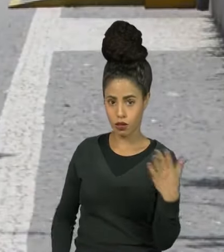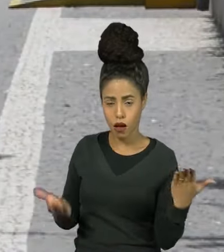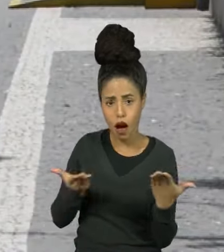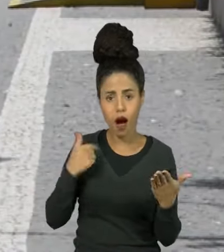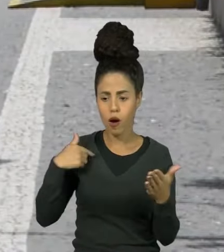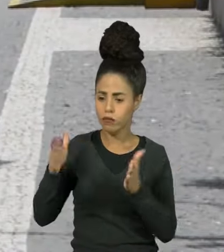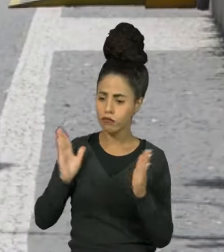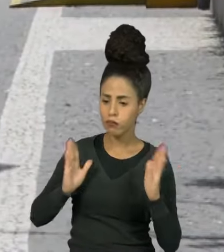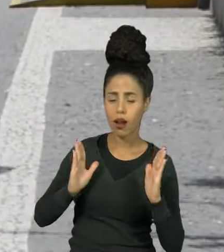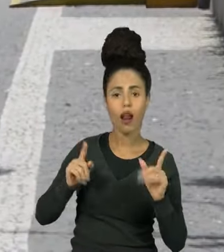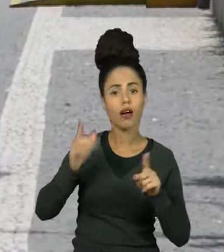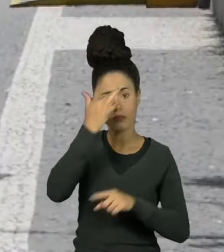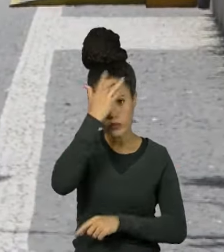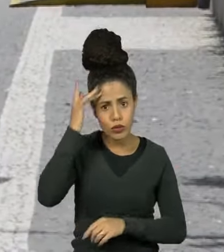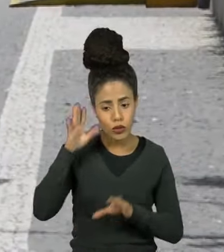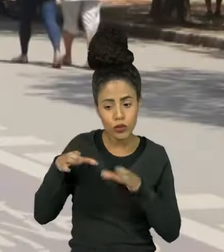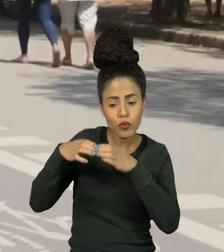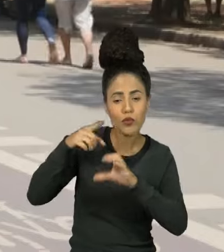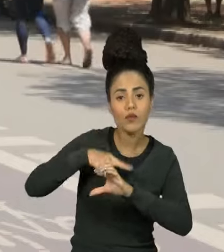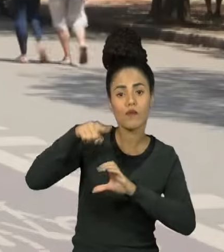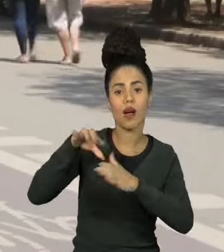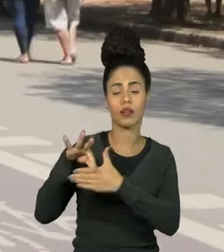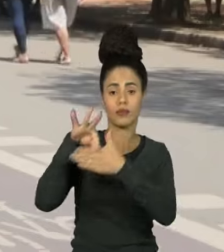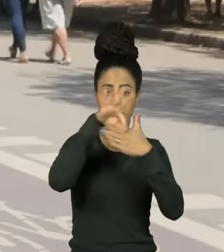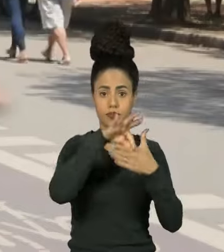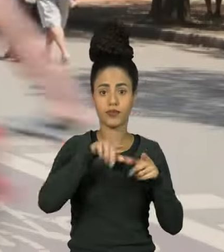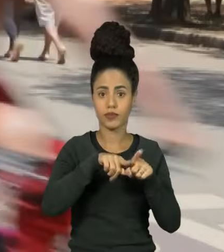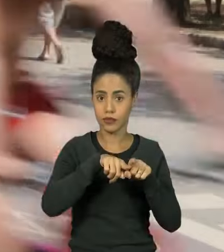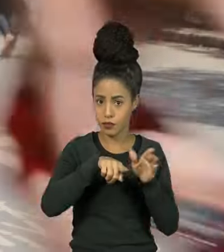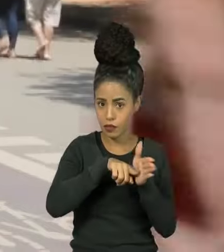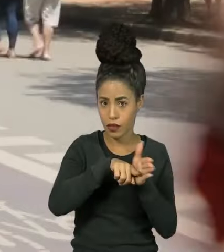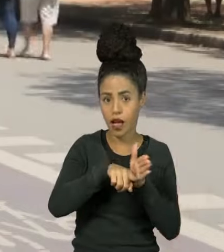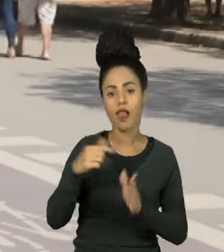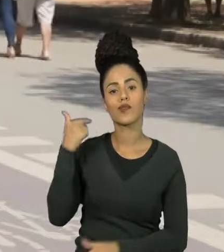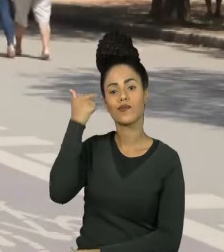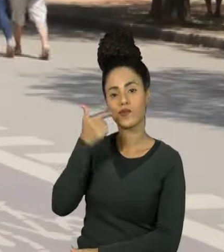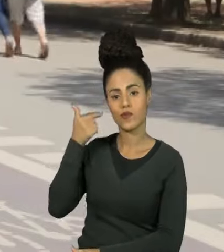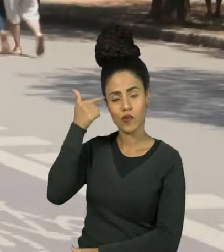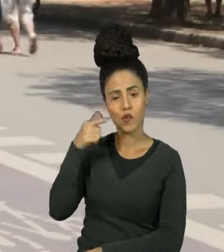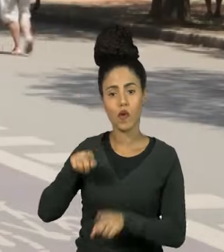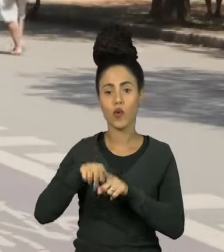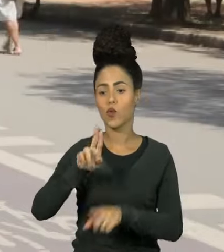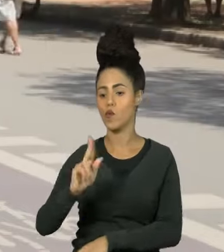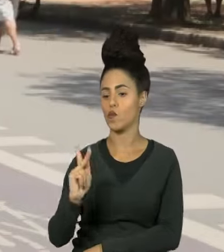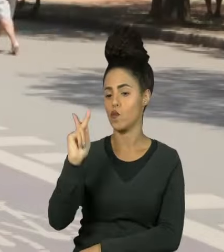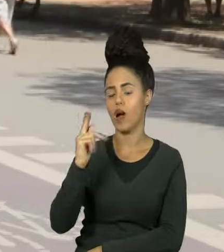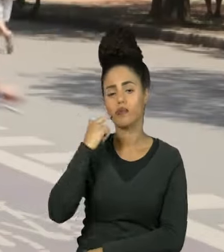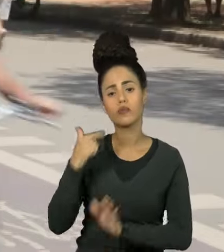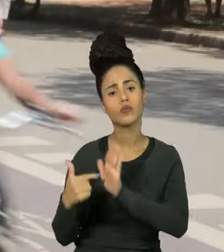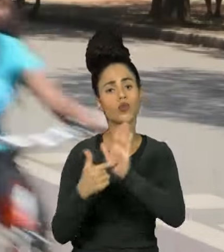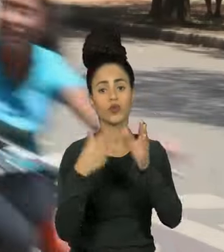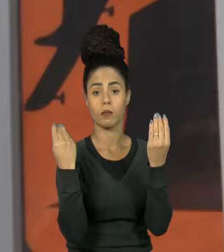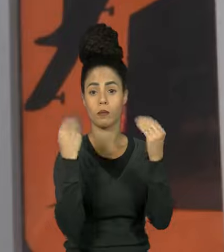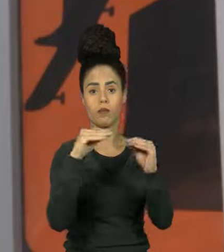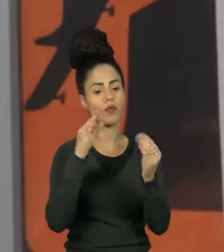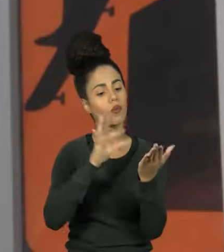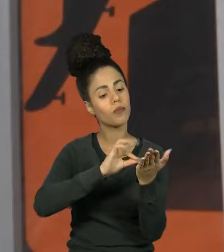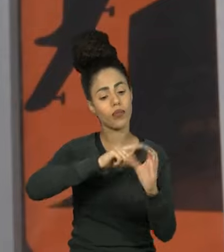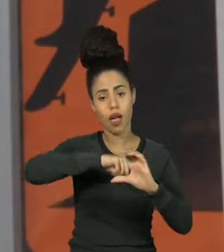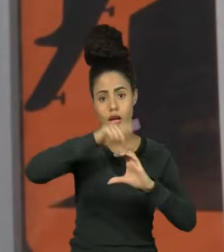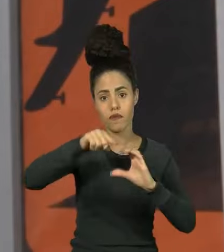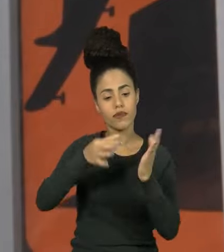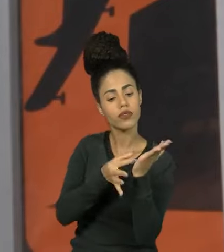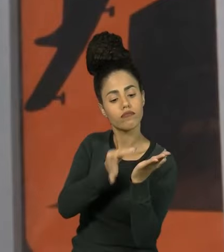por pesquisadores liderados pela Universidade College de Londres, no Reino Unido, foi publicada na revista The